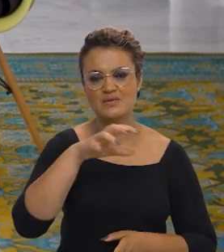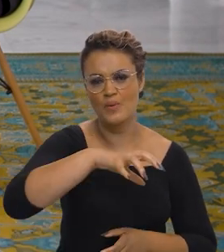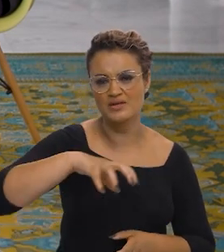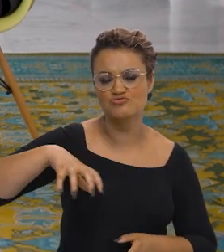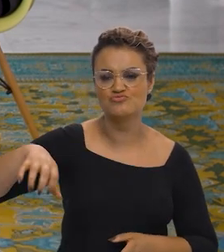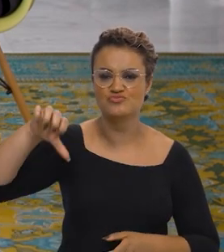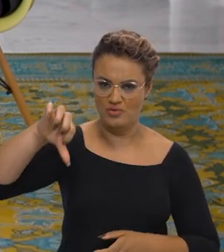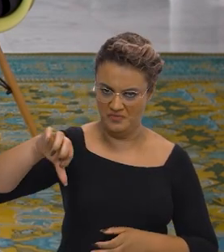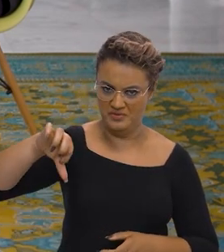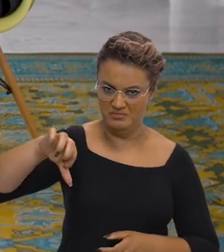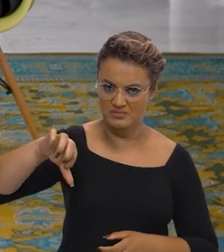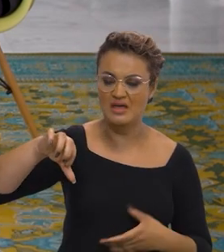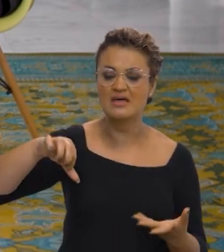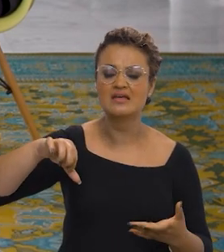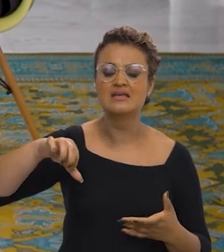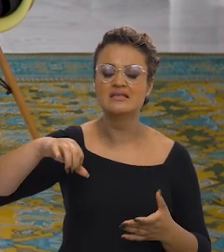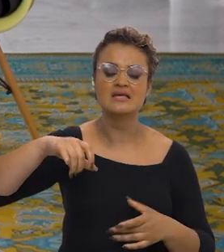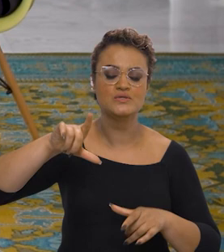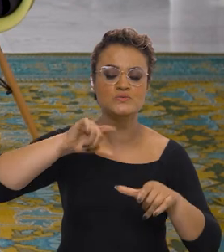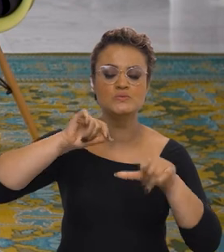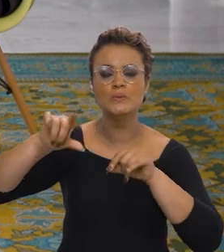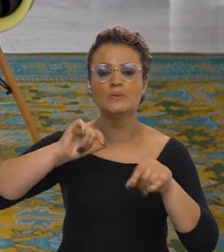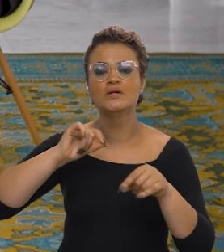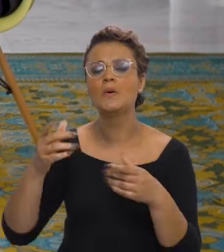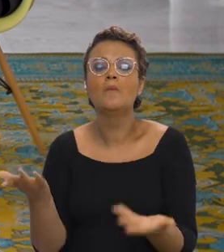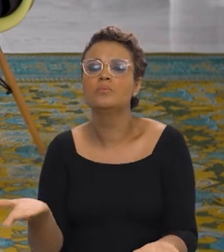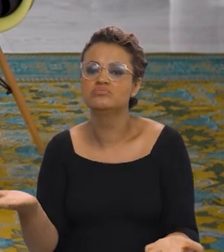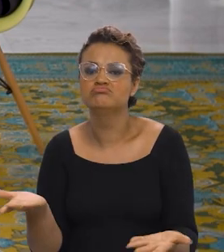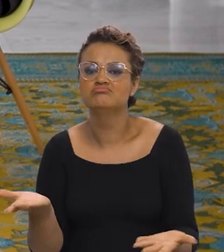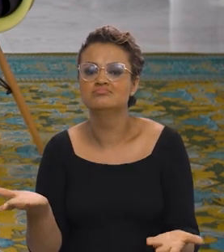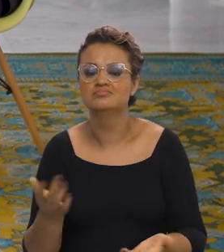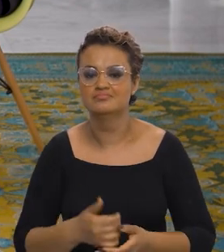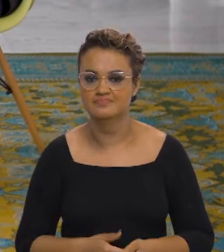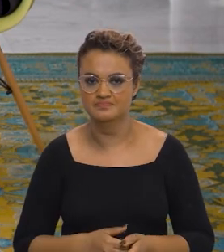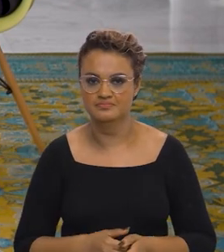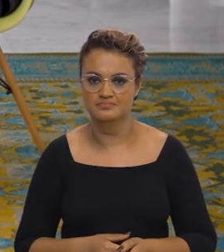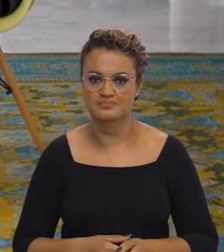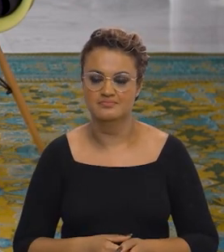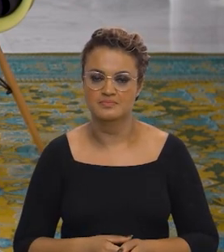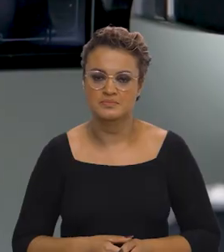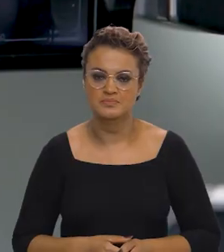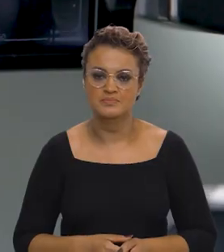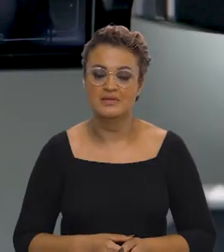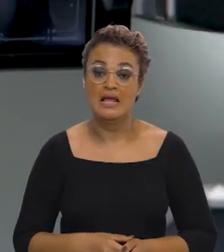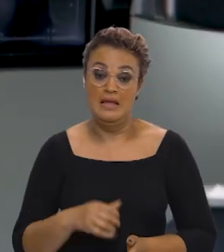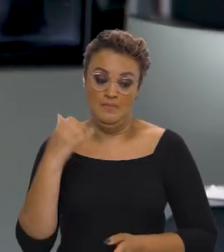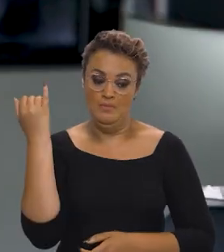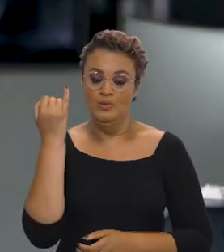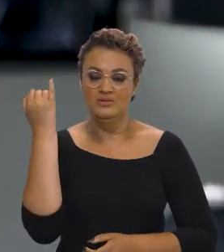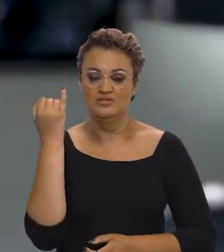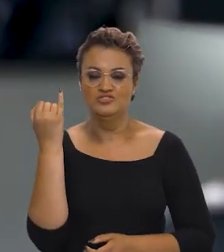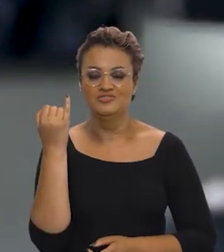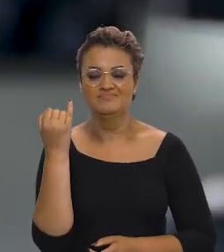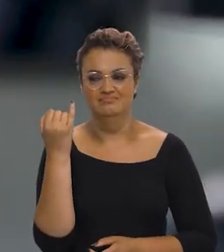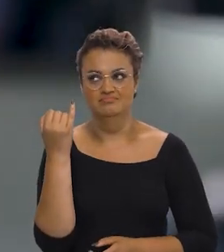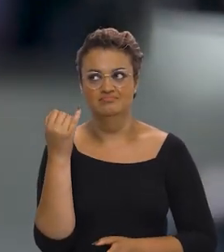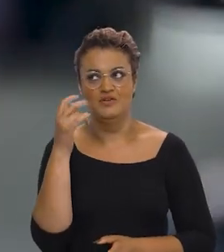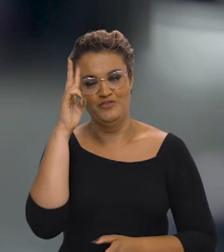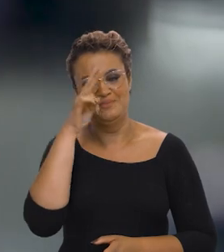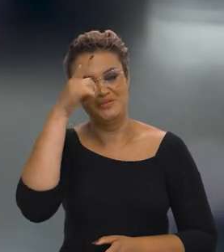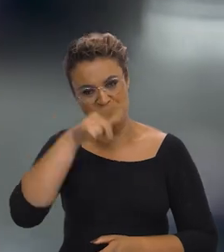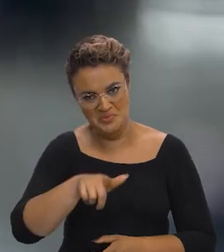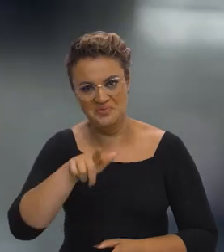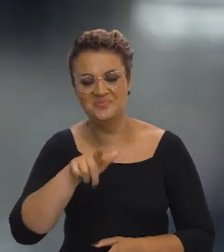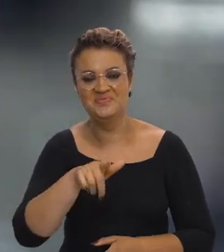eixos, né? Explica um pouco para a gente como eles foram escolhidos, quais são eles? Então, é importante, aqui vou